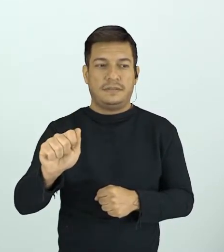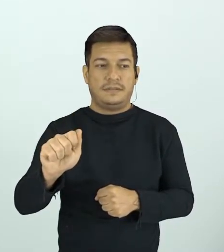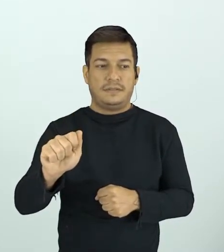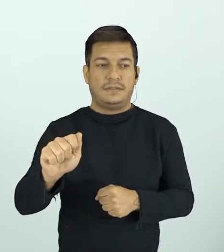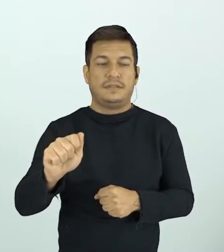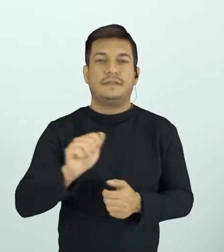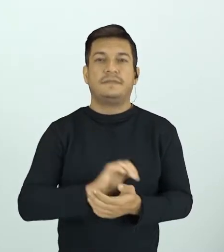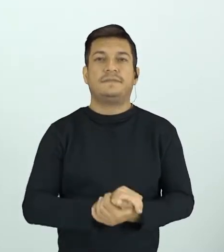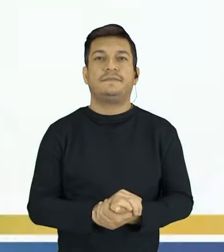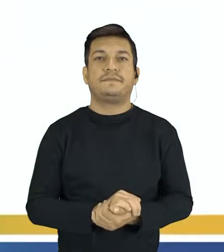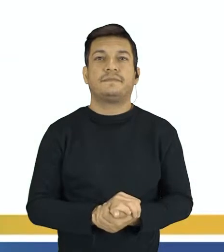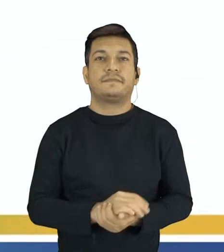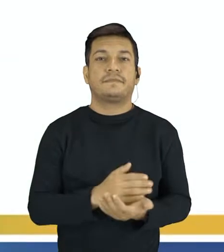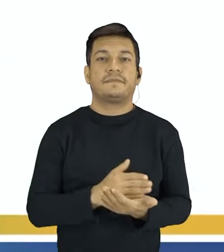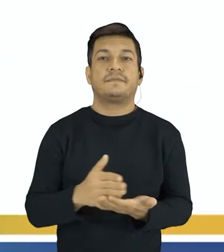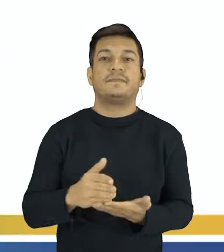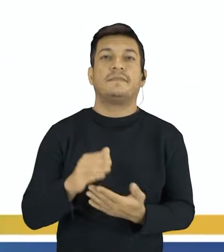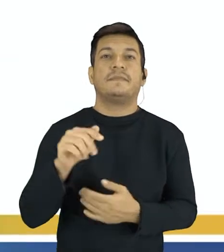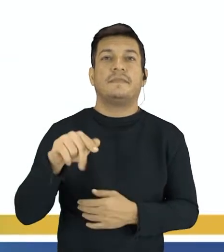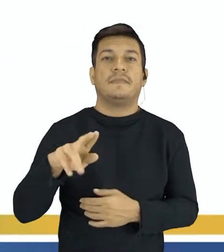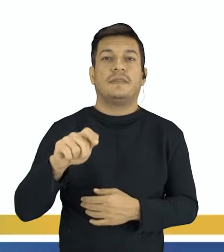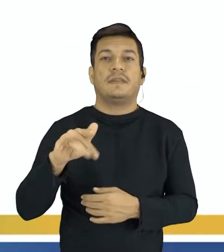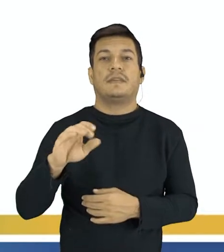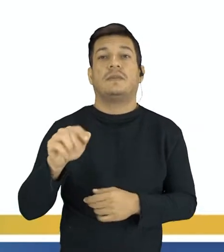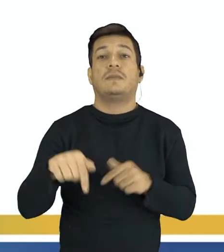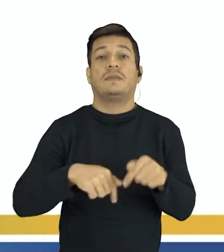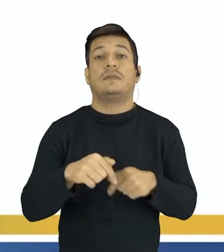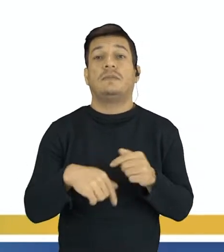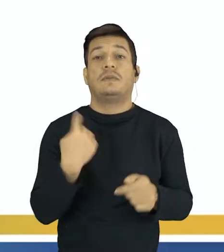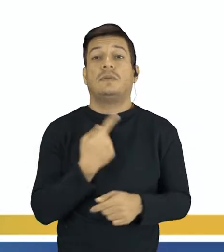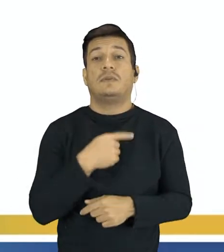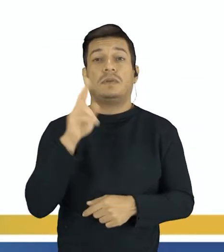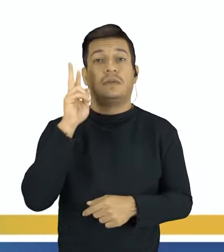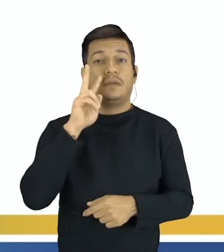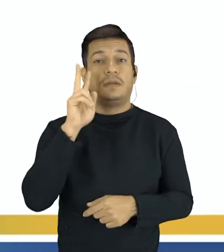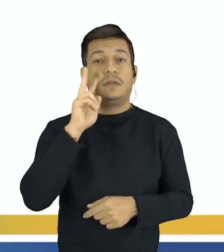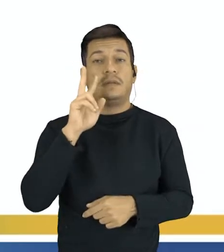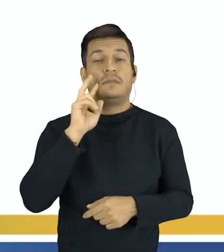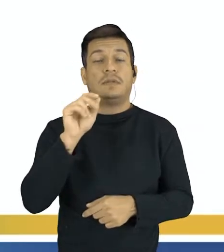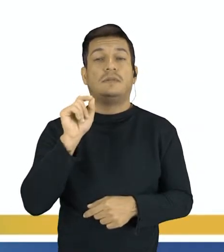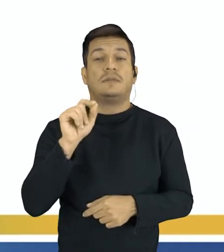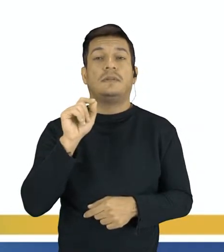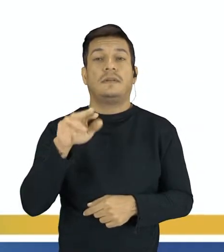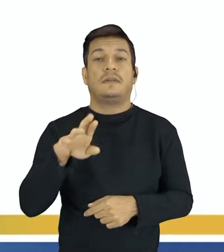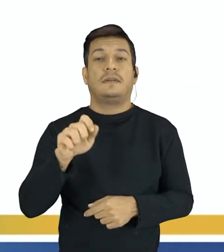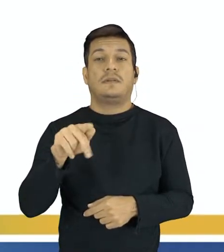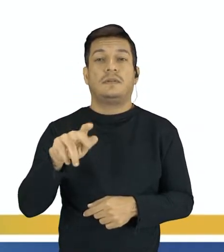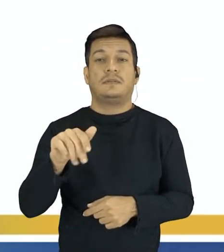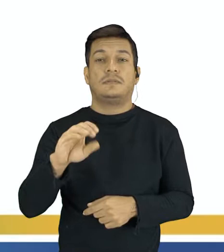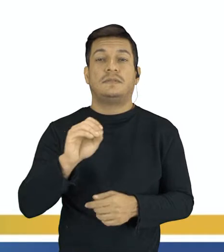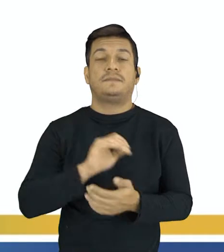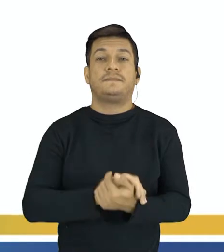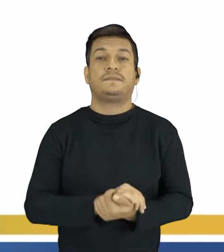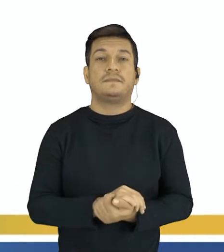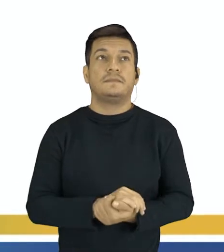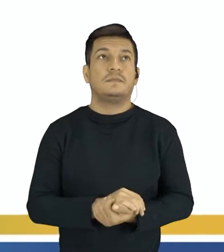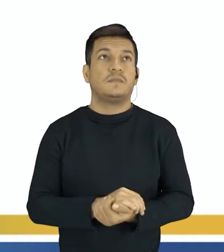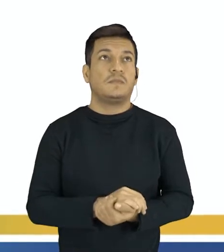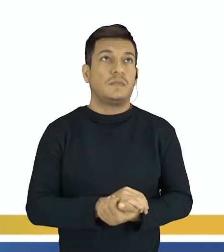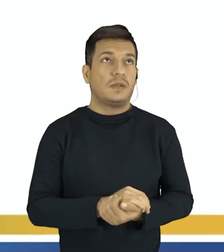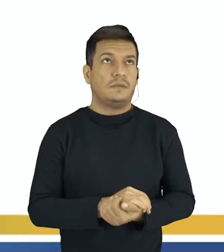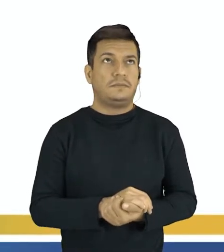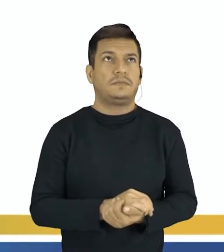hoje. Começando pela equação química, vamos relembrar o que é uma equação química. Ali nós temos